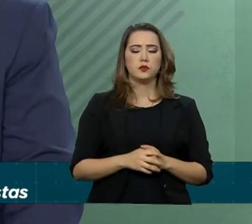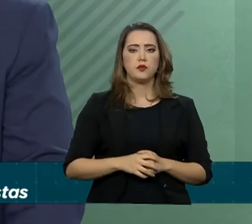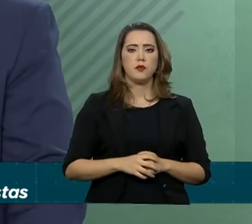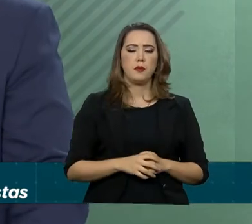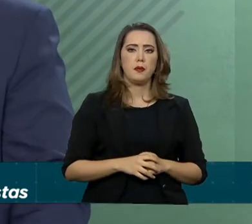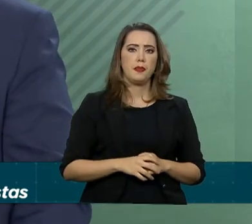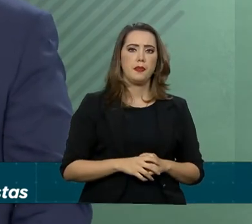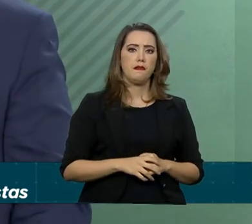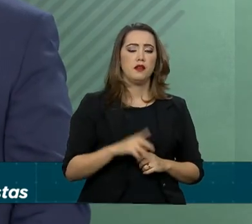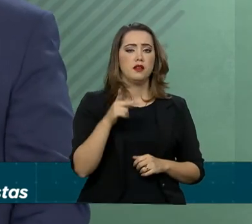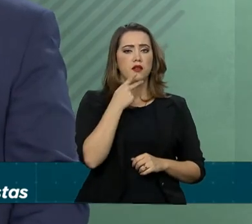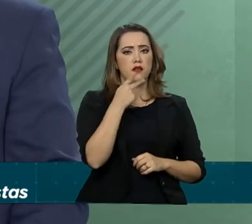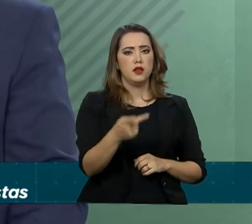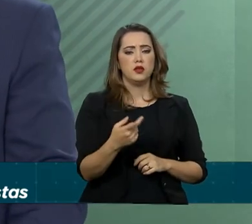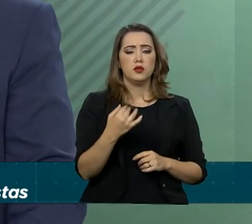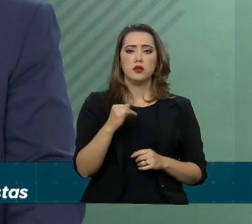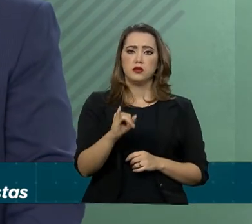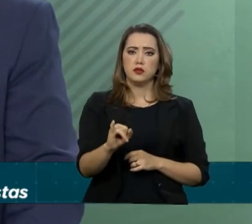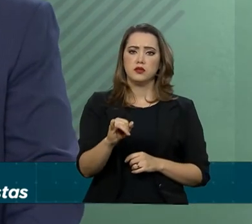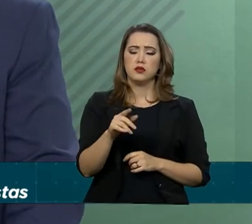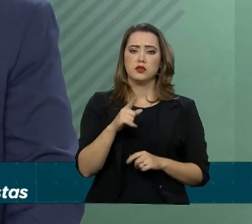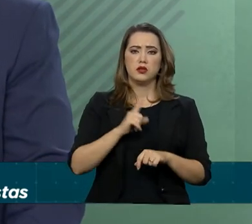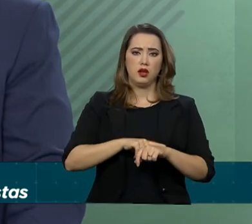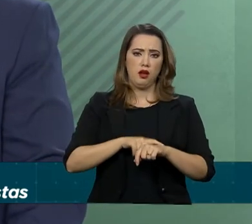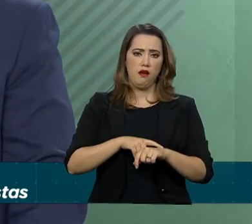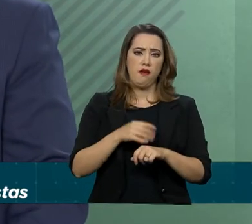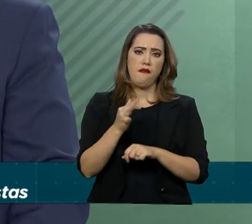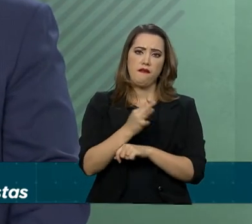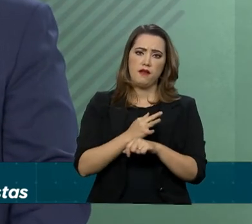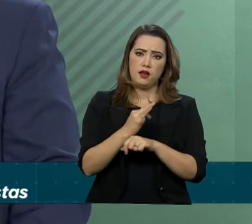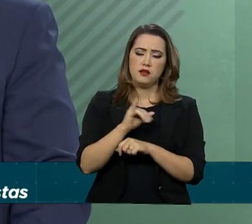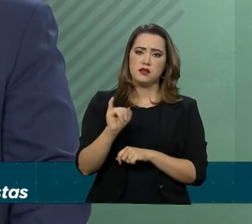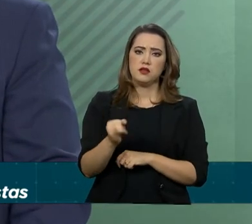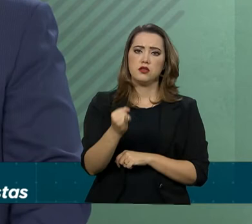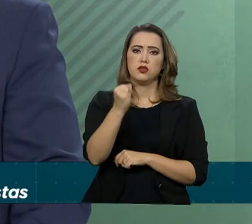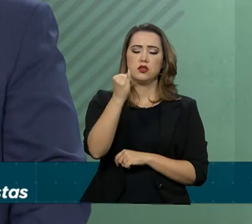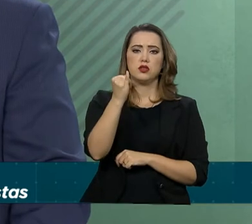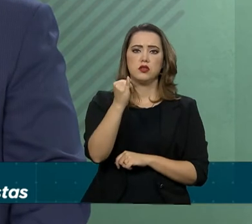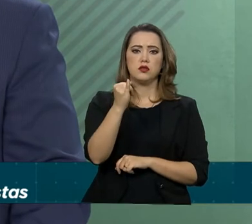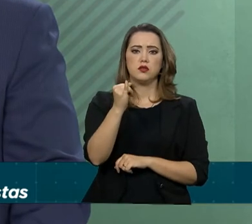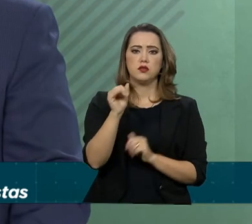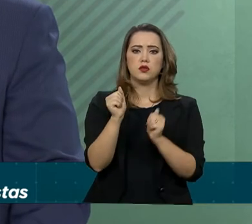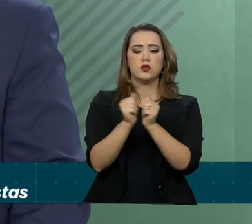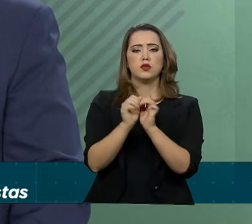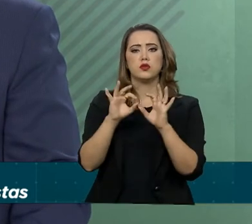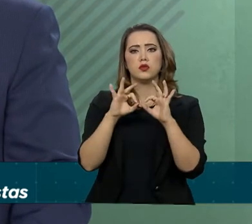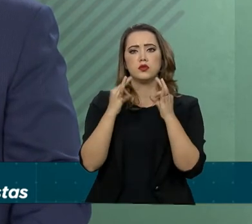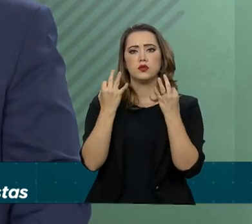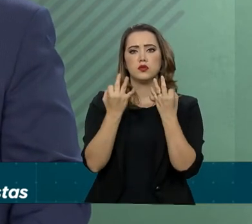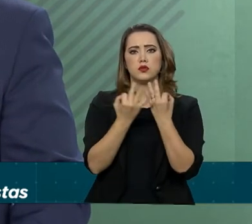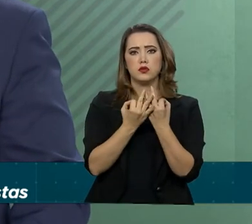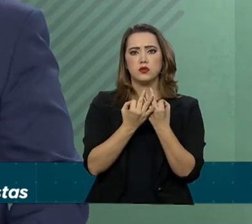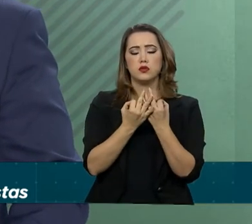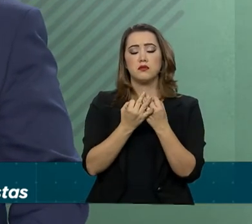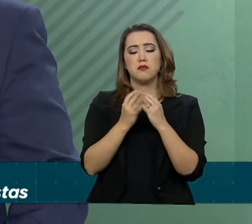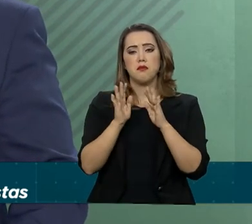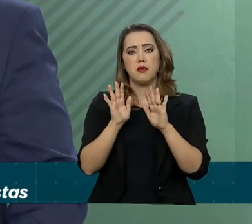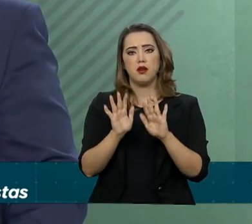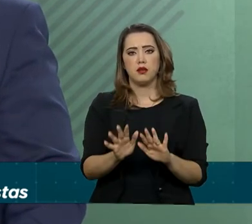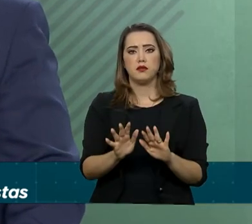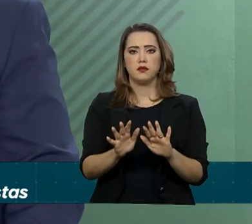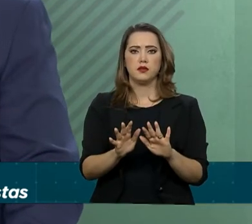justificou a partir do momento que ele estava com previsão de férias em janeiro, junto com sua família e em face